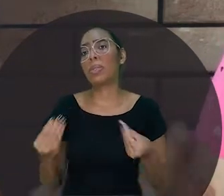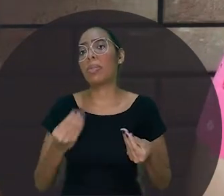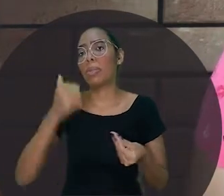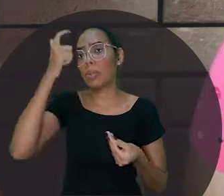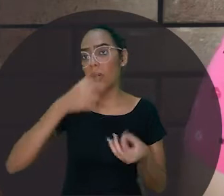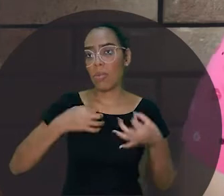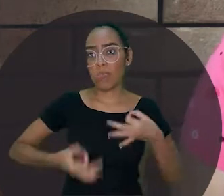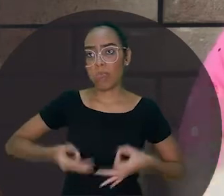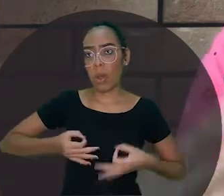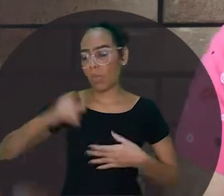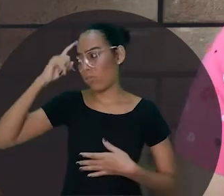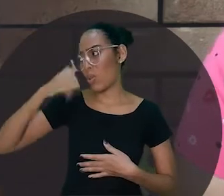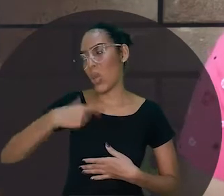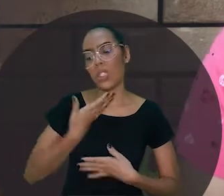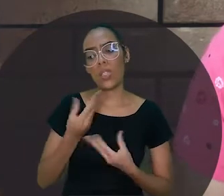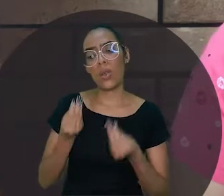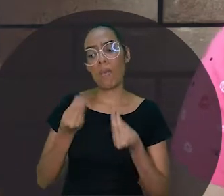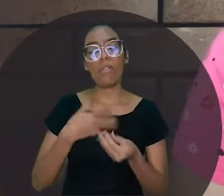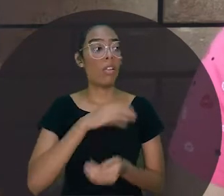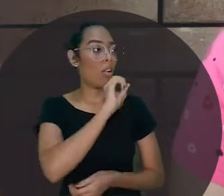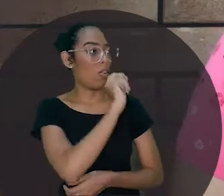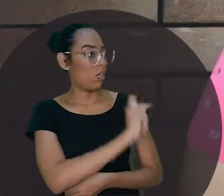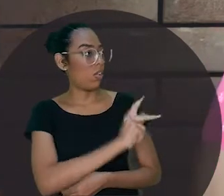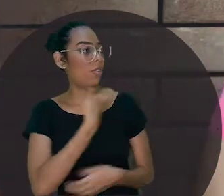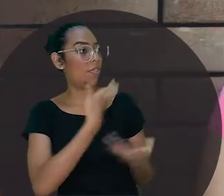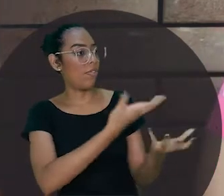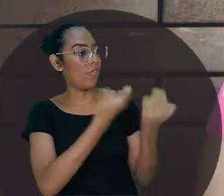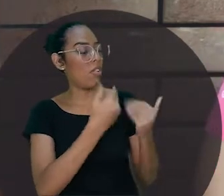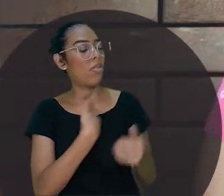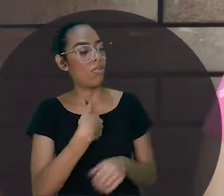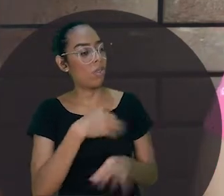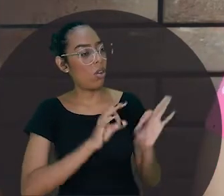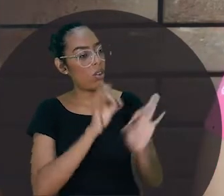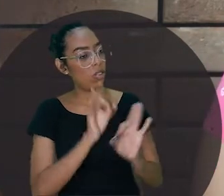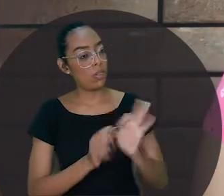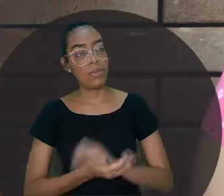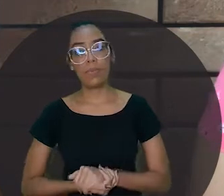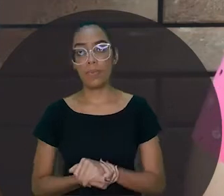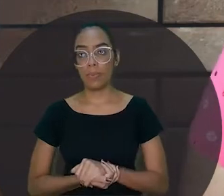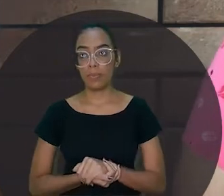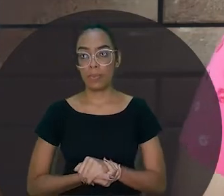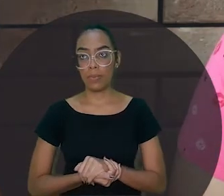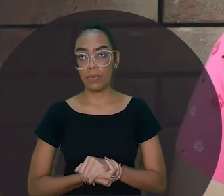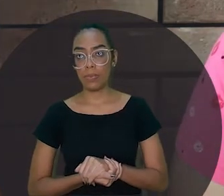amarre, eu não sei me amarrar, não. Eu sou uma onça meio assim, desengonçada, não sei. Tá bom. Bora, se a gente logo. Gente, vocês